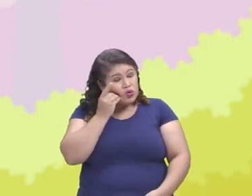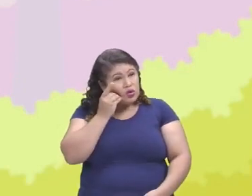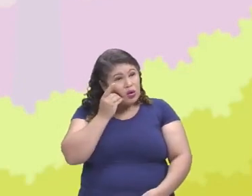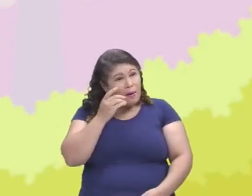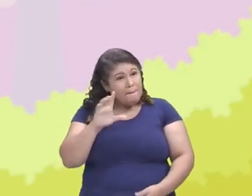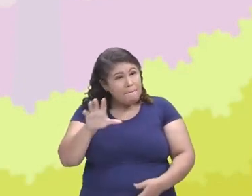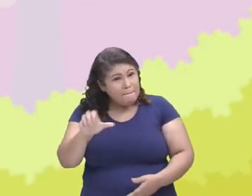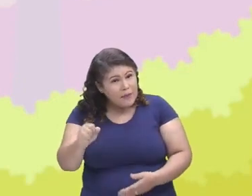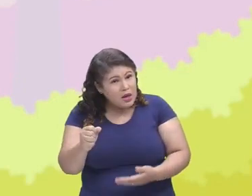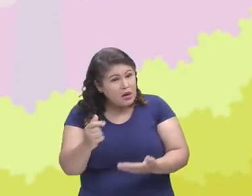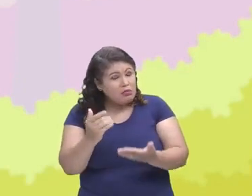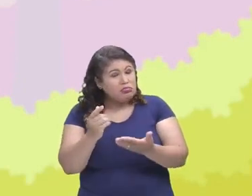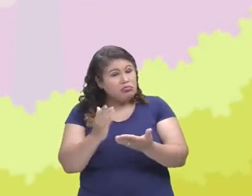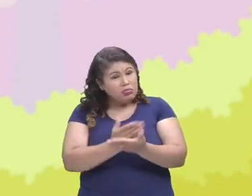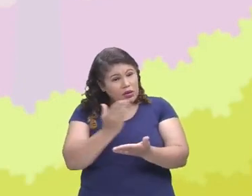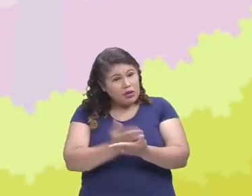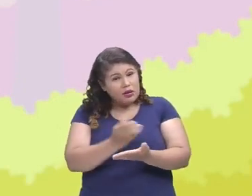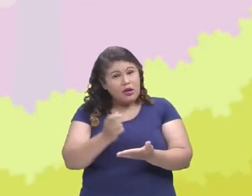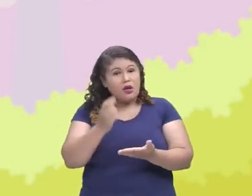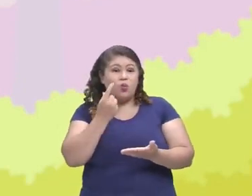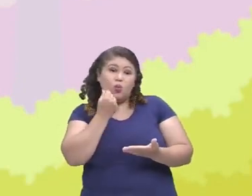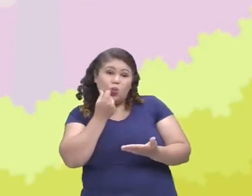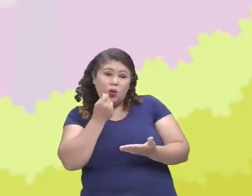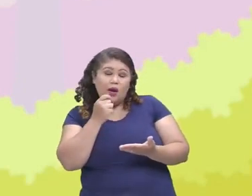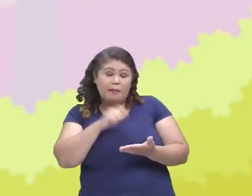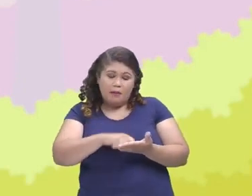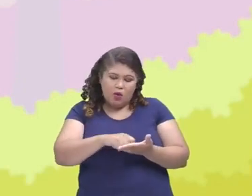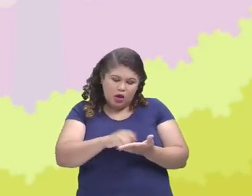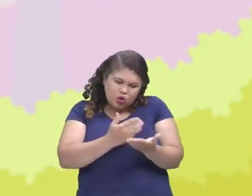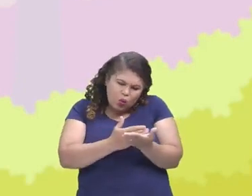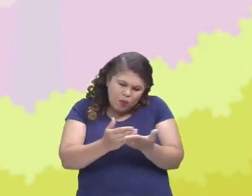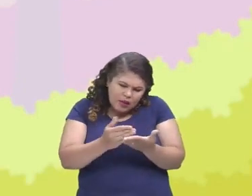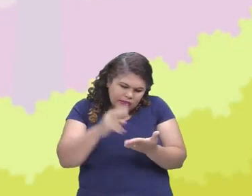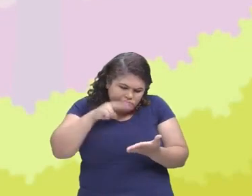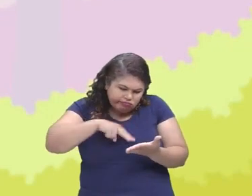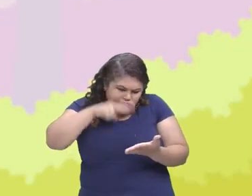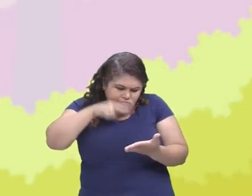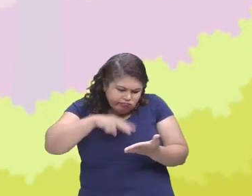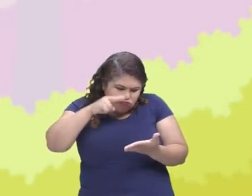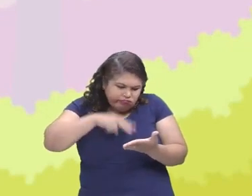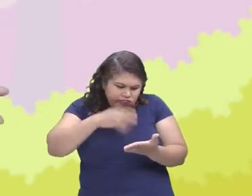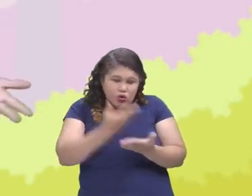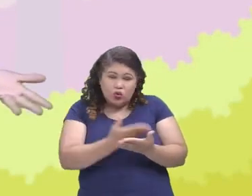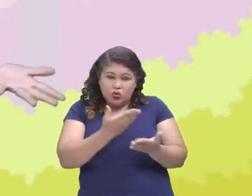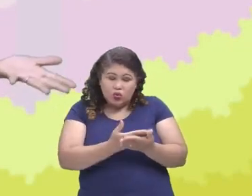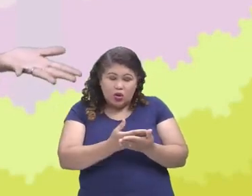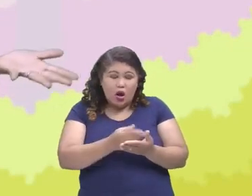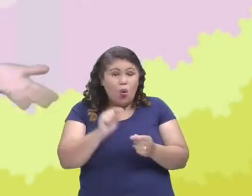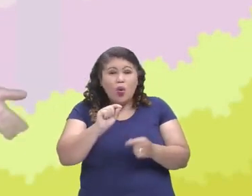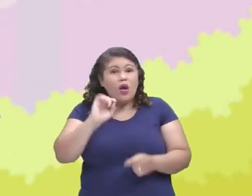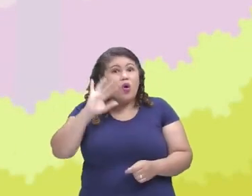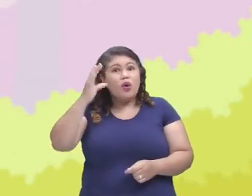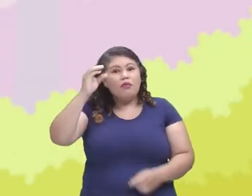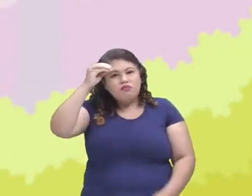o lápis e a borracha e começa a estudar, fica mais inteligente, lendo,